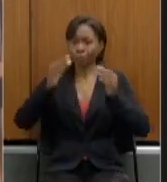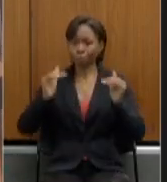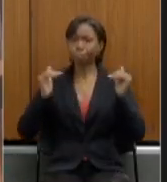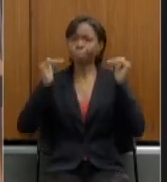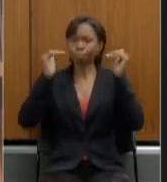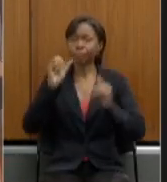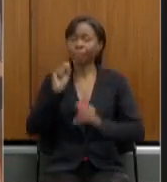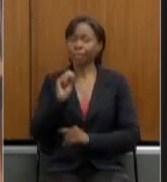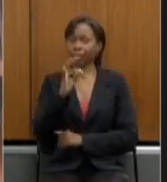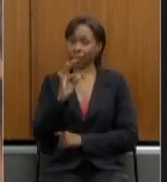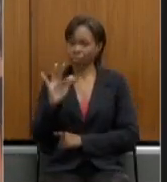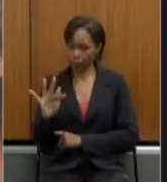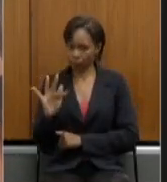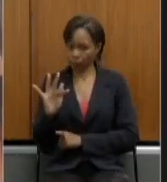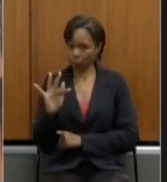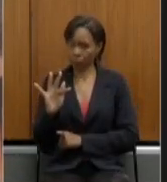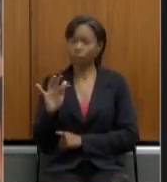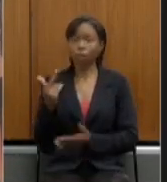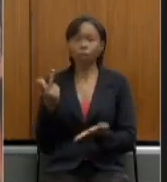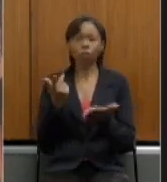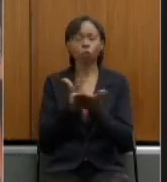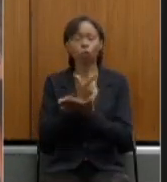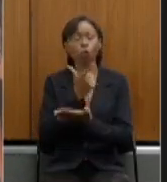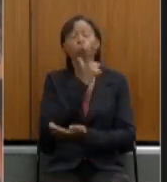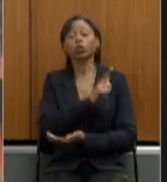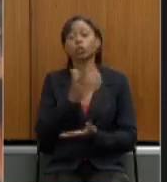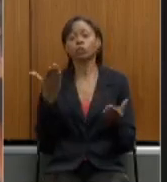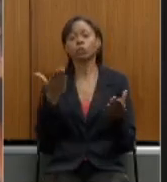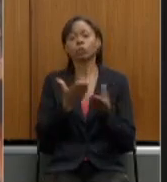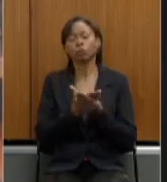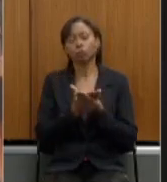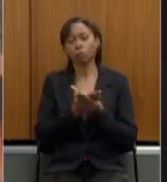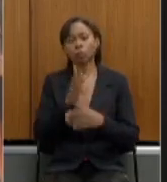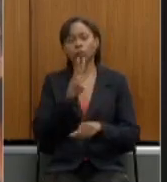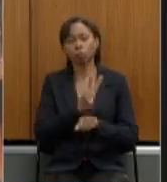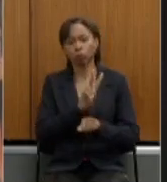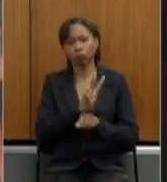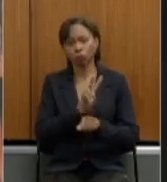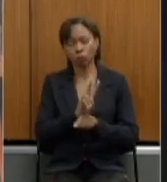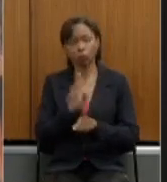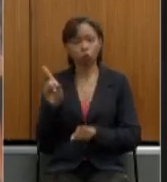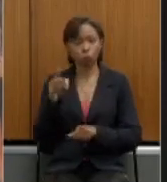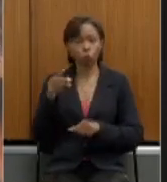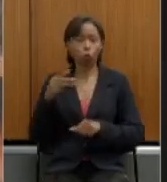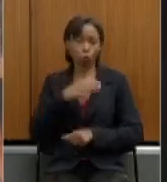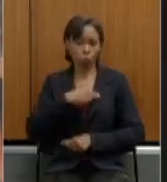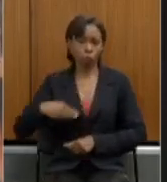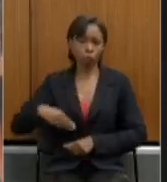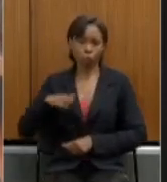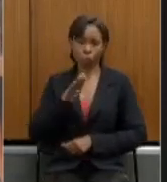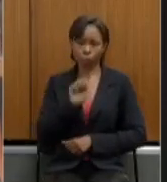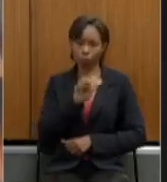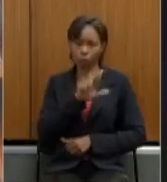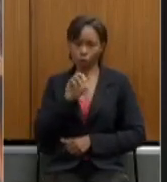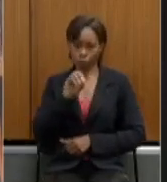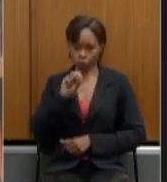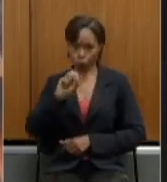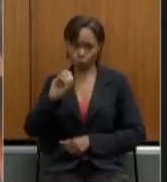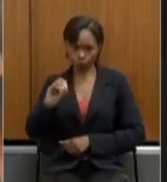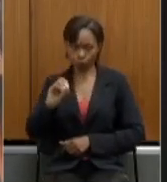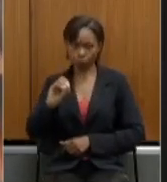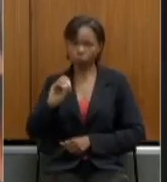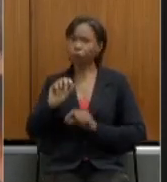obtivemos a liminar concedida pelo ministro Barroso reconhecendo que não poderia a União legislar